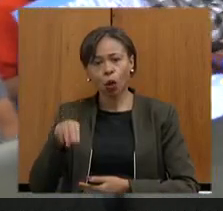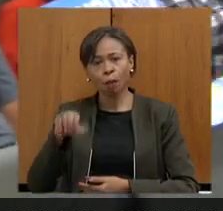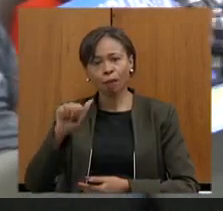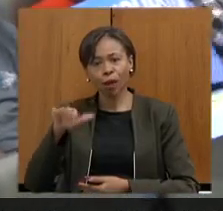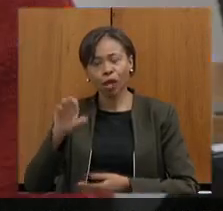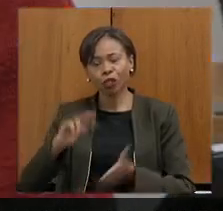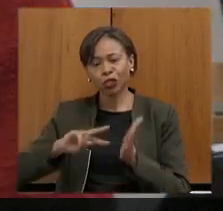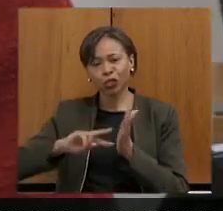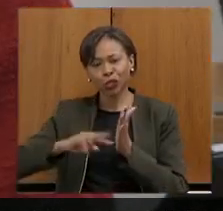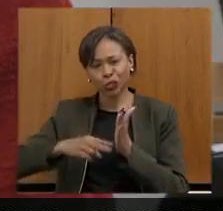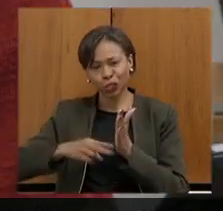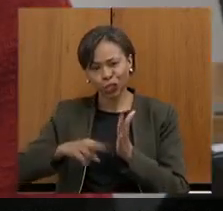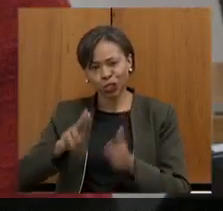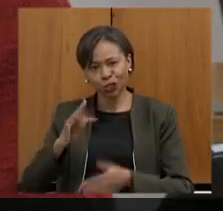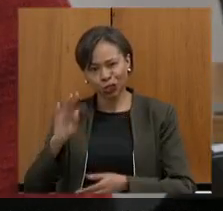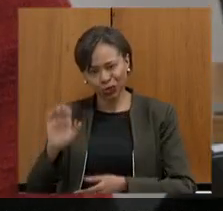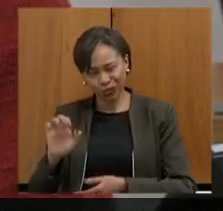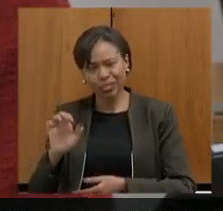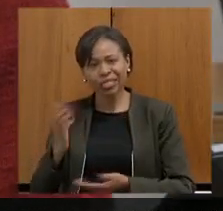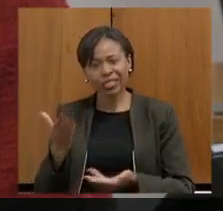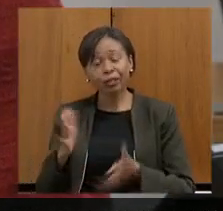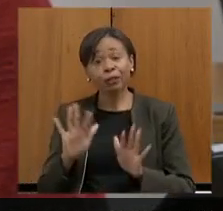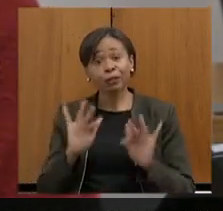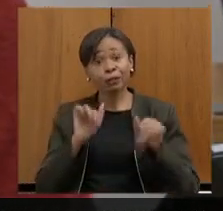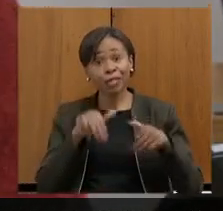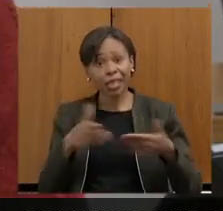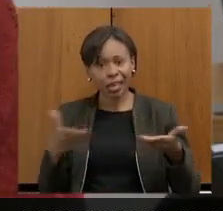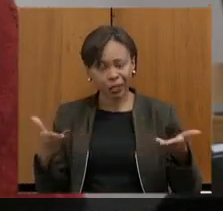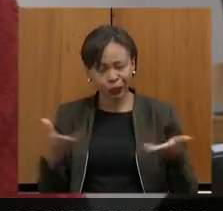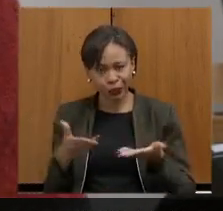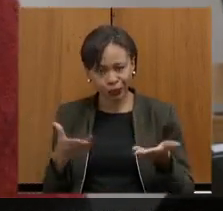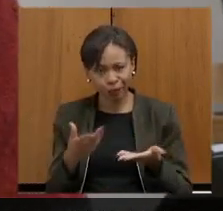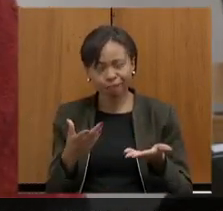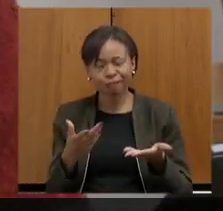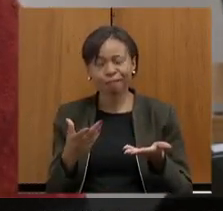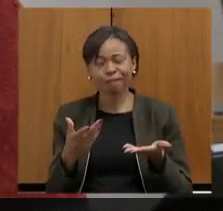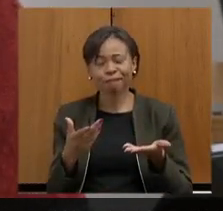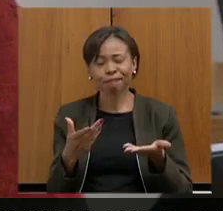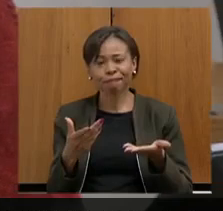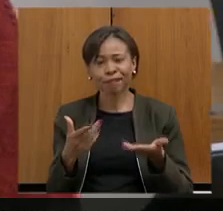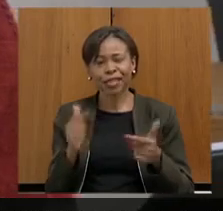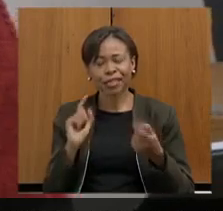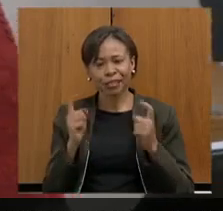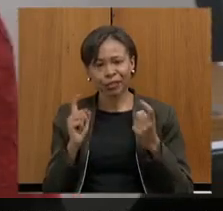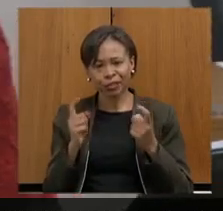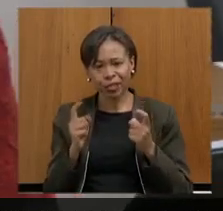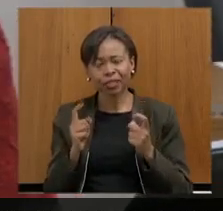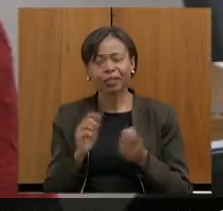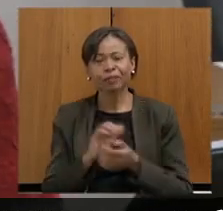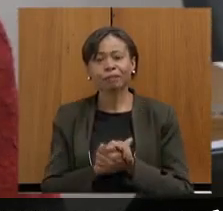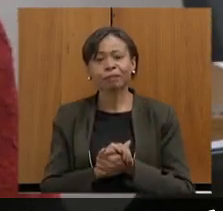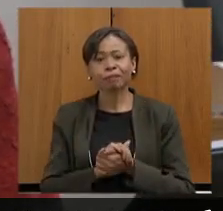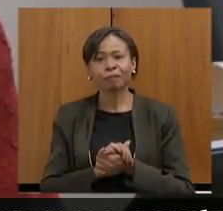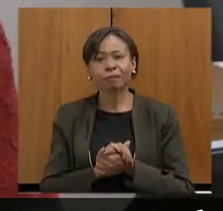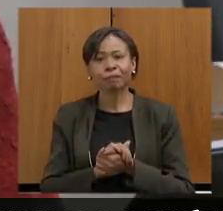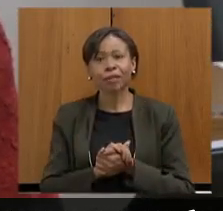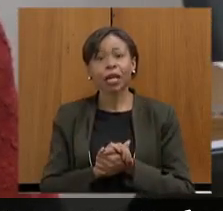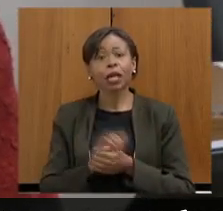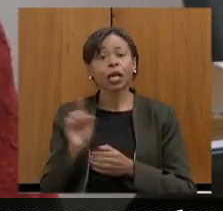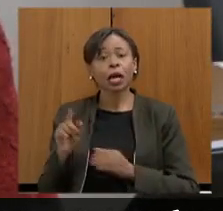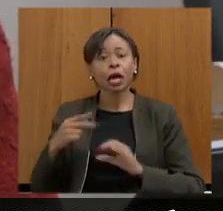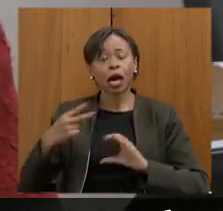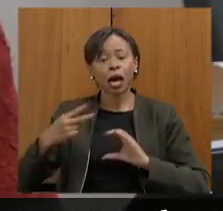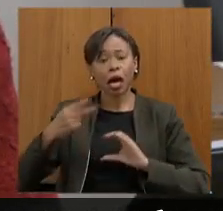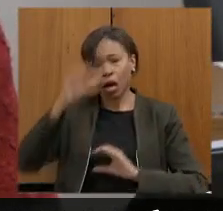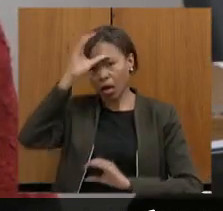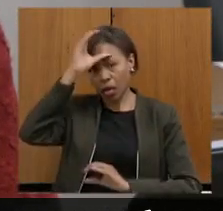ao finalizar as nossas atividades com a participação aqui de todos os parlamentares eu quero trazer Câmara Municipal de Belo